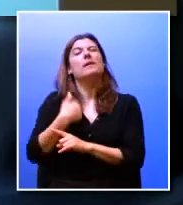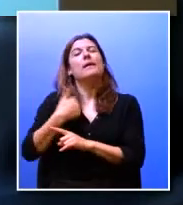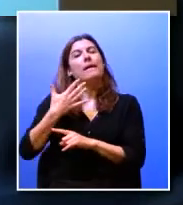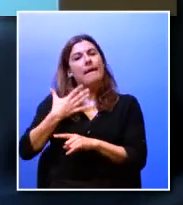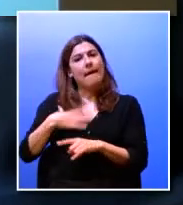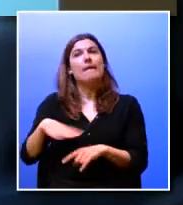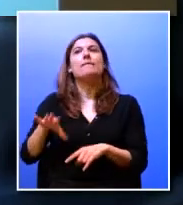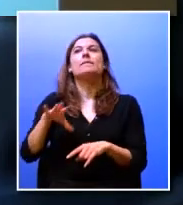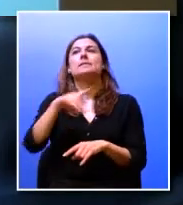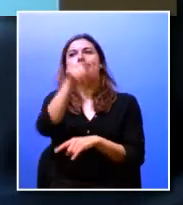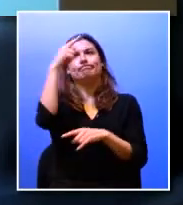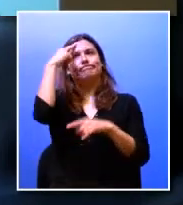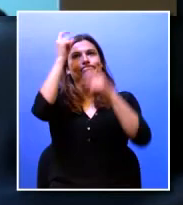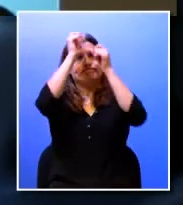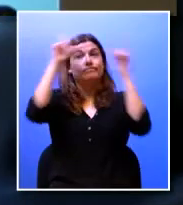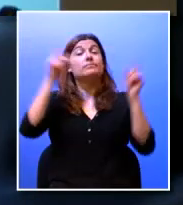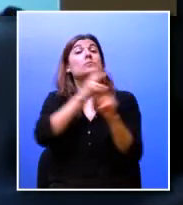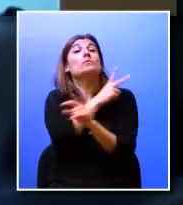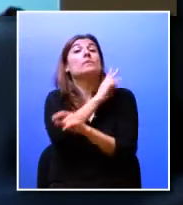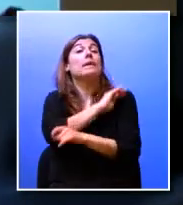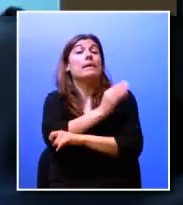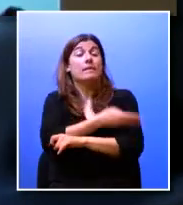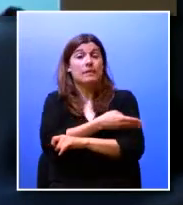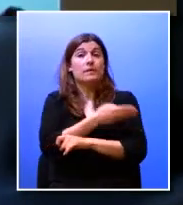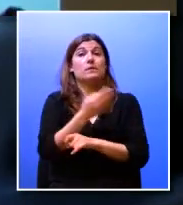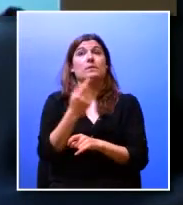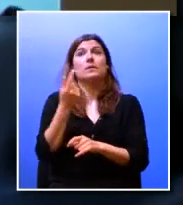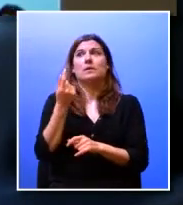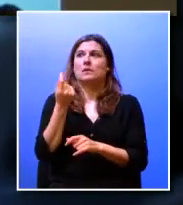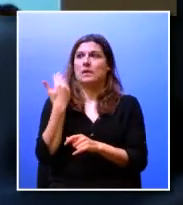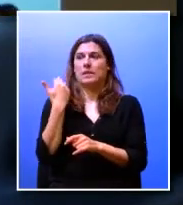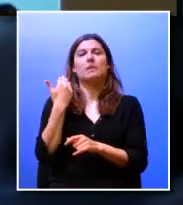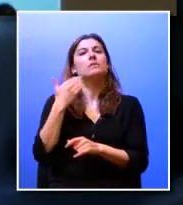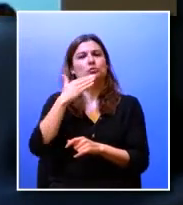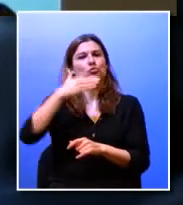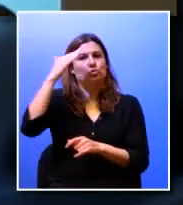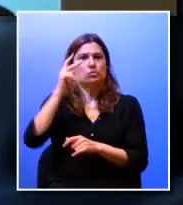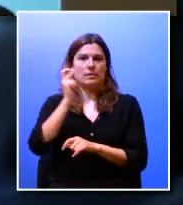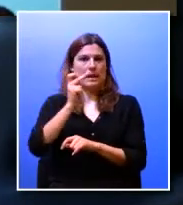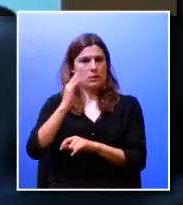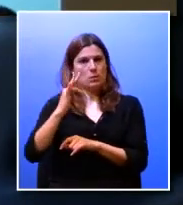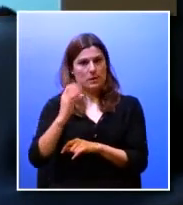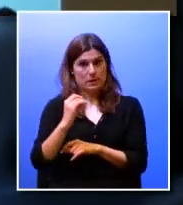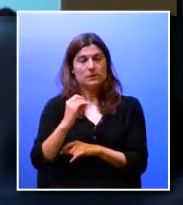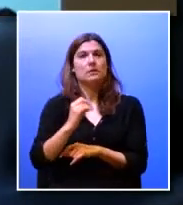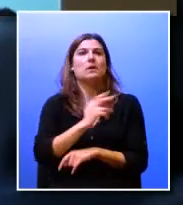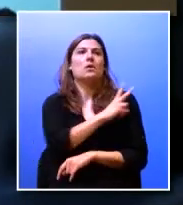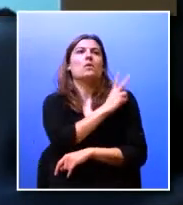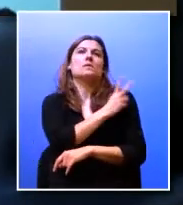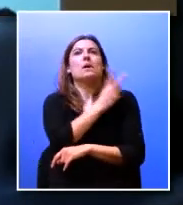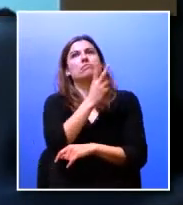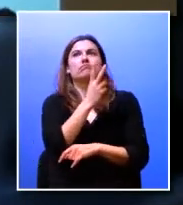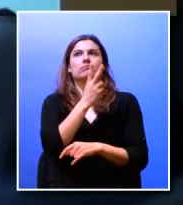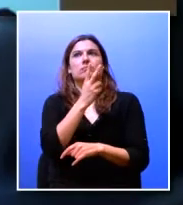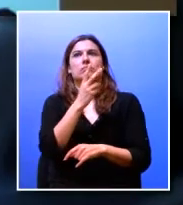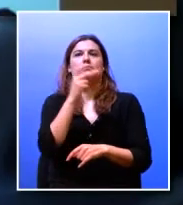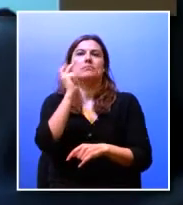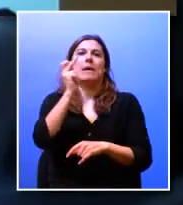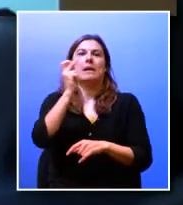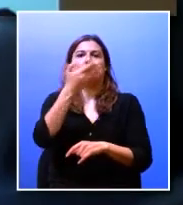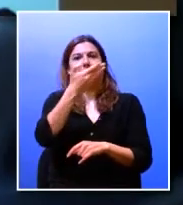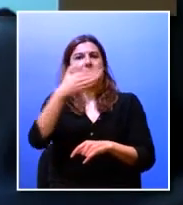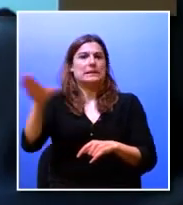estivessem presente que a Universidade de Aveiro é uma universidade que fez há pouco tempo 40 anos portanto não é uma universidade com 700